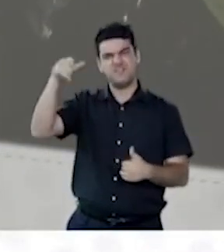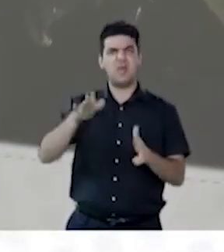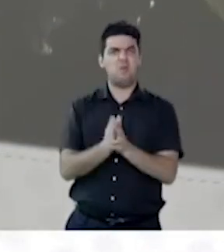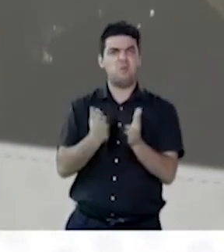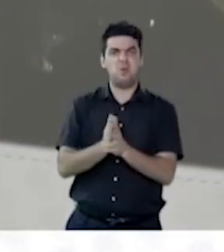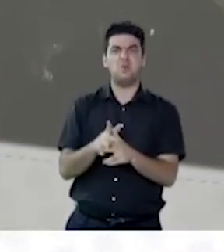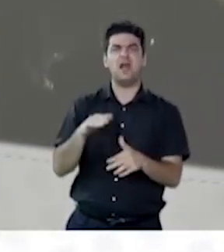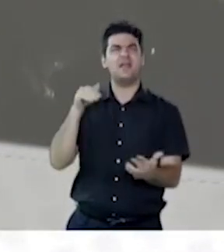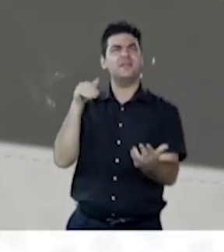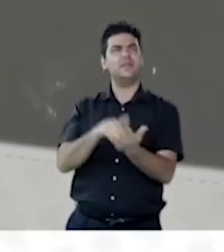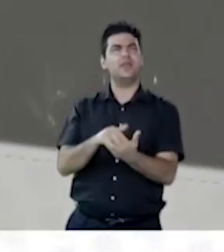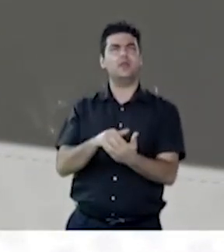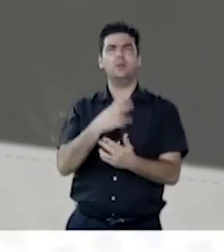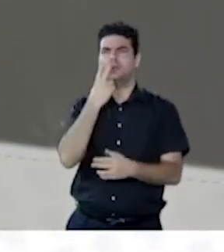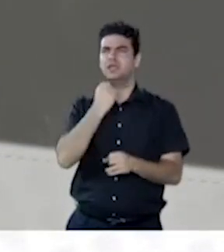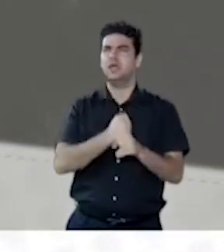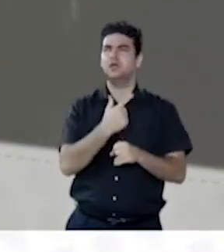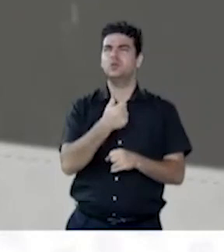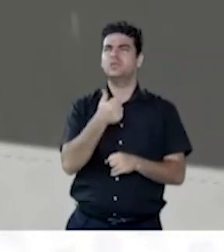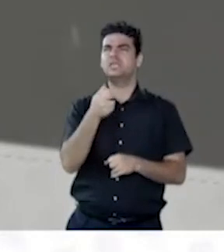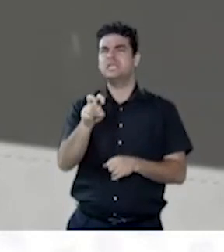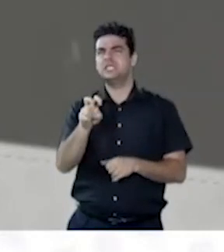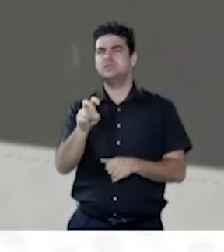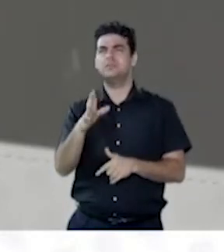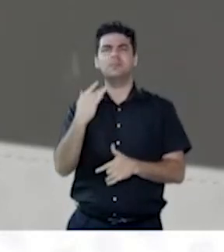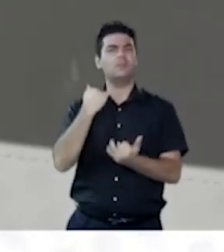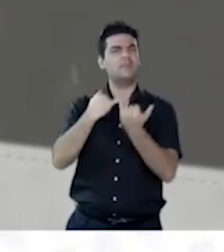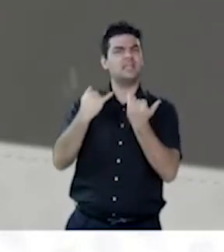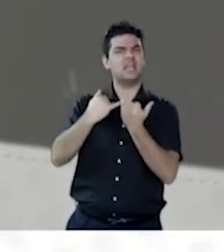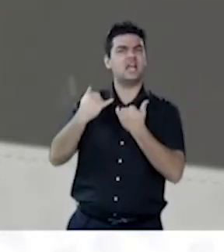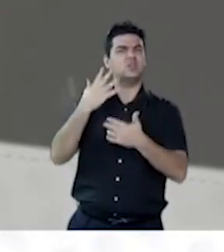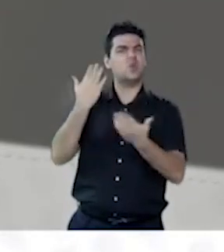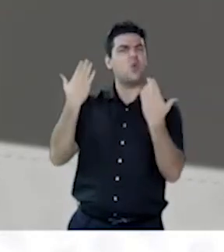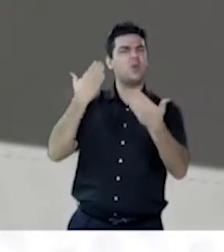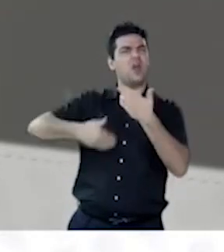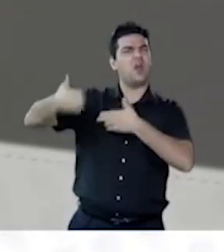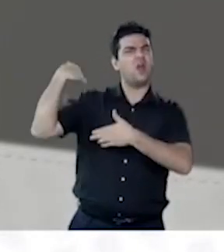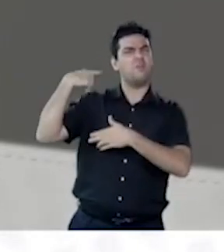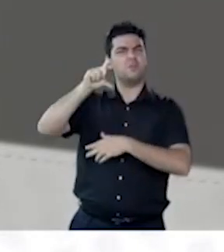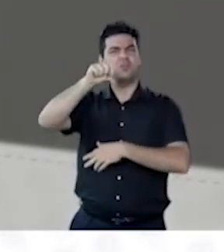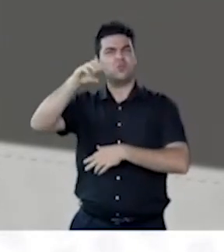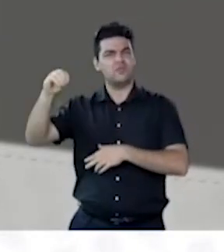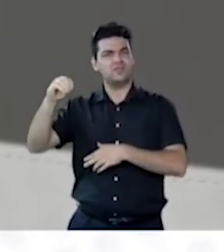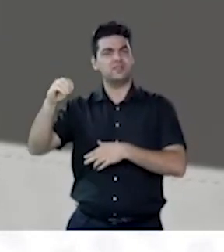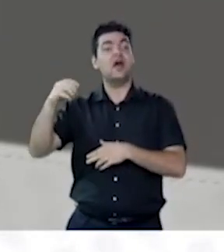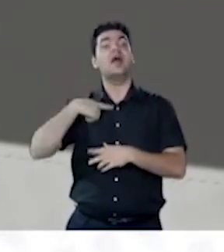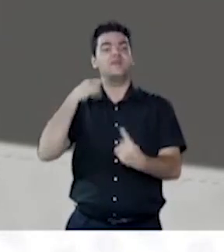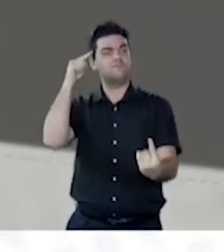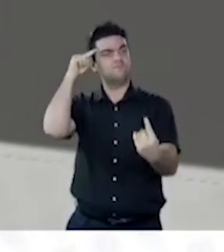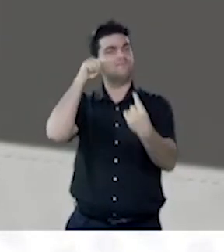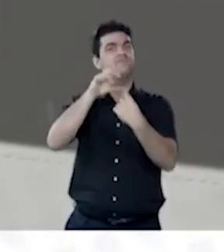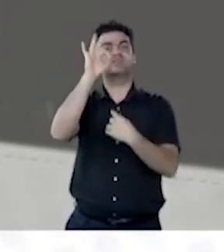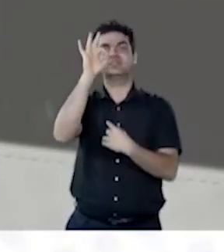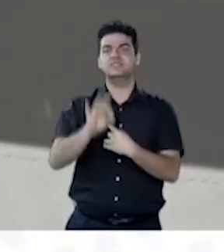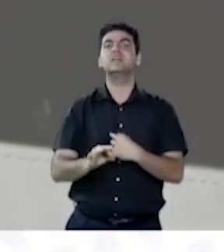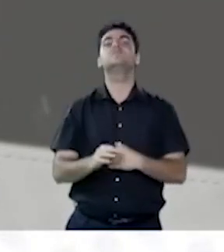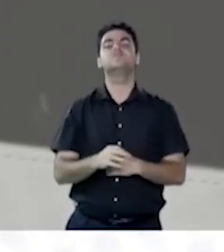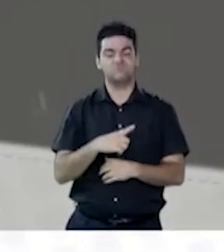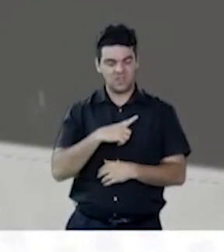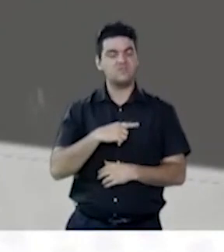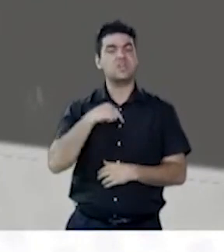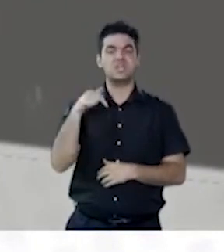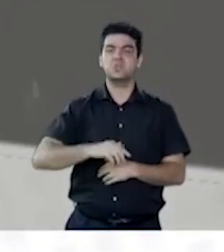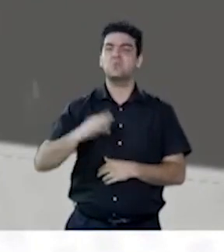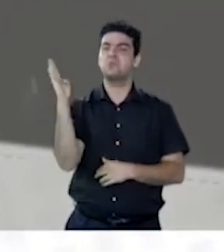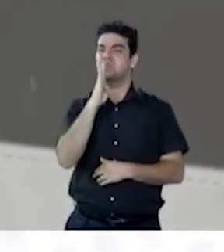extrema até 2015, à metade do que era em 1990, foi alcançada com folga